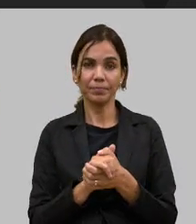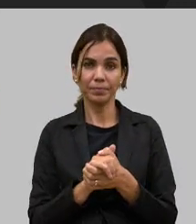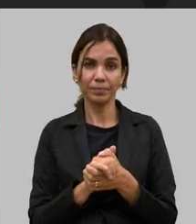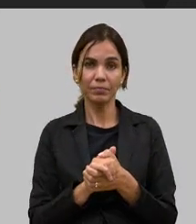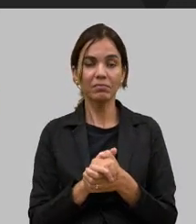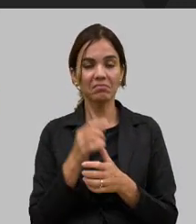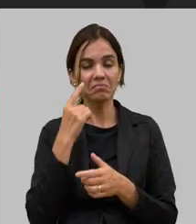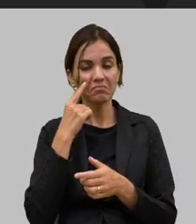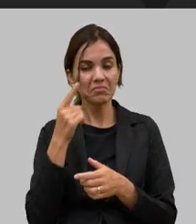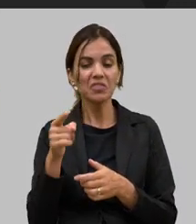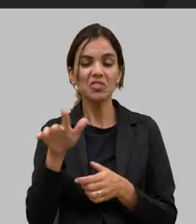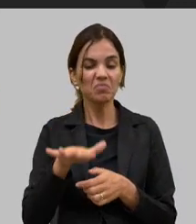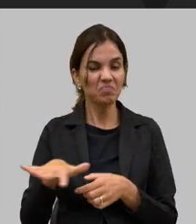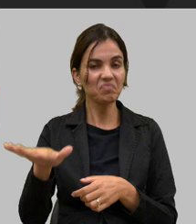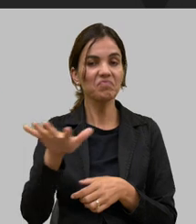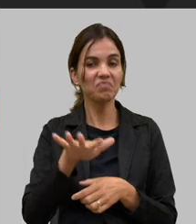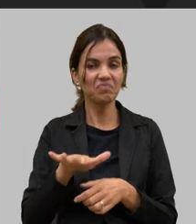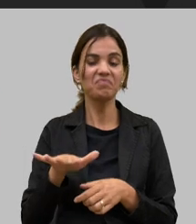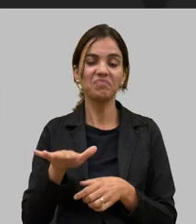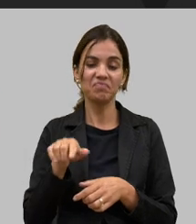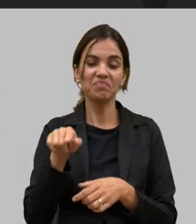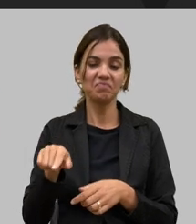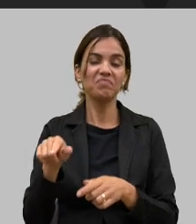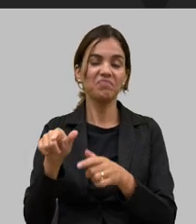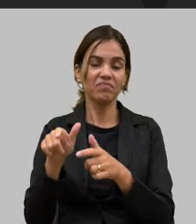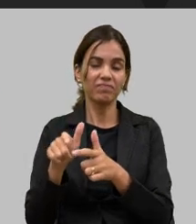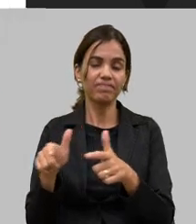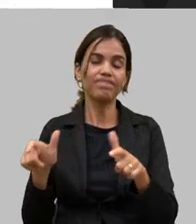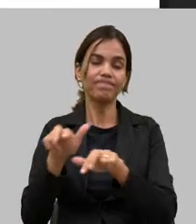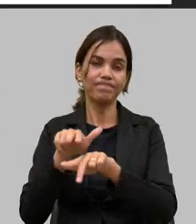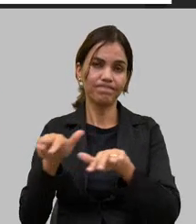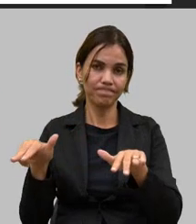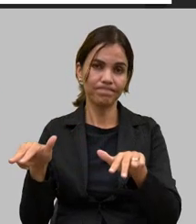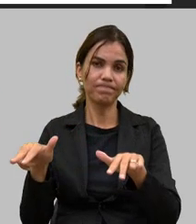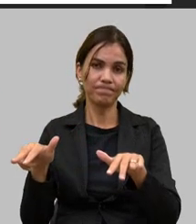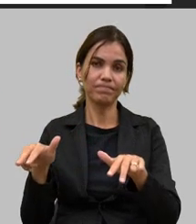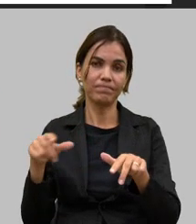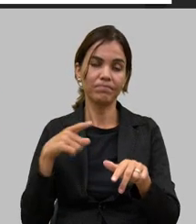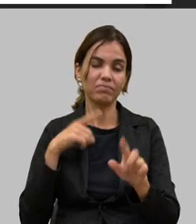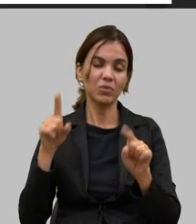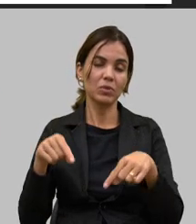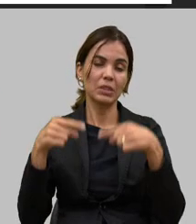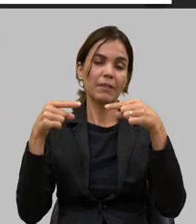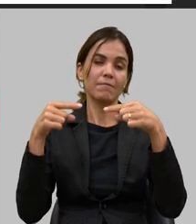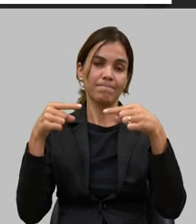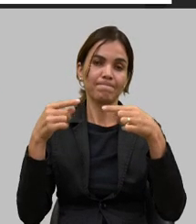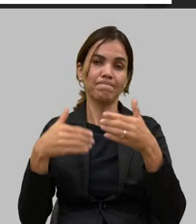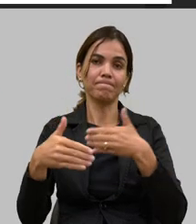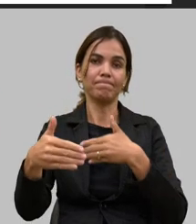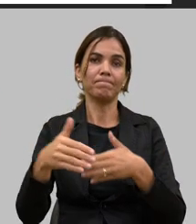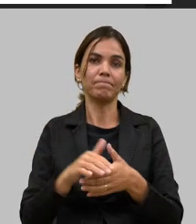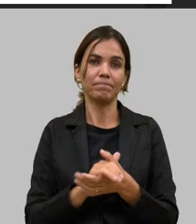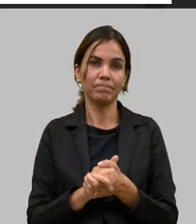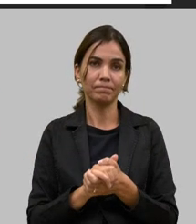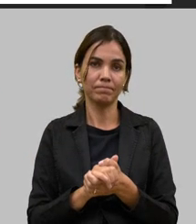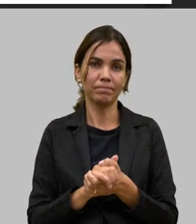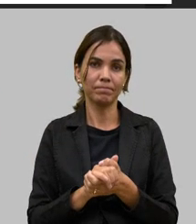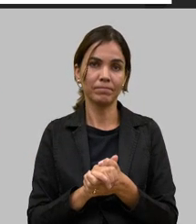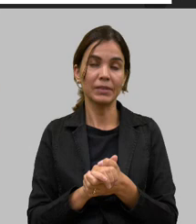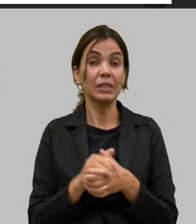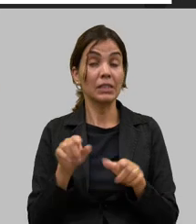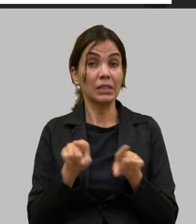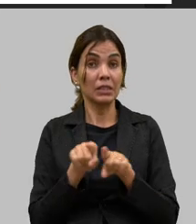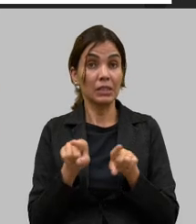campo muito vasto porque são 853 municípios nós temos um desafio muito grande ainda ainda ações da CEAP